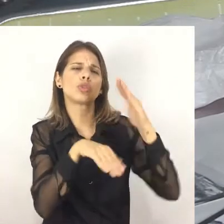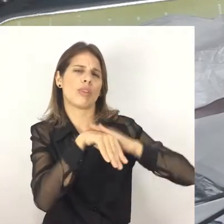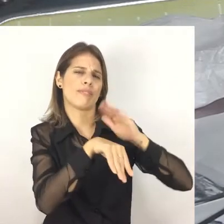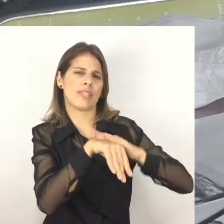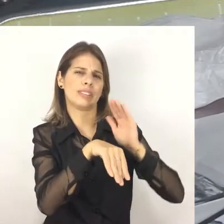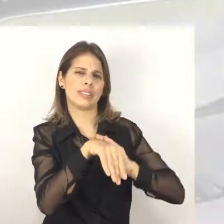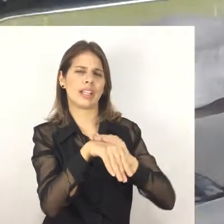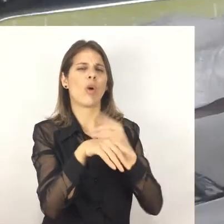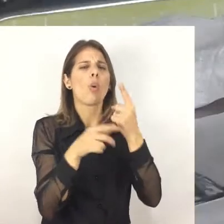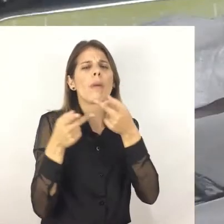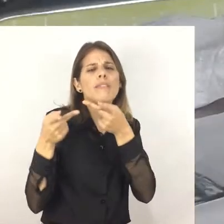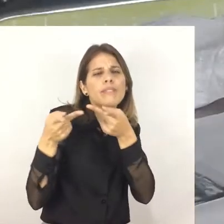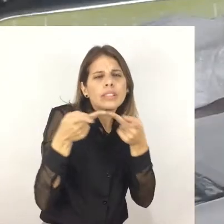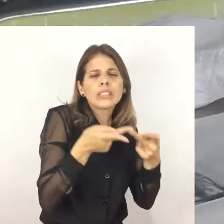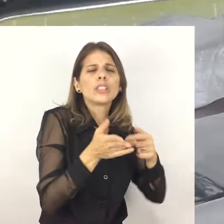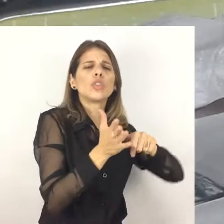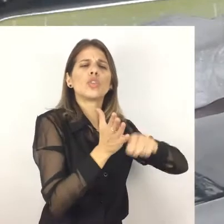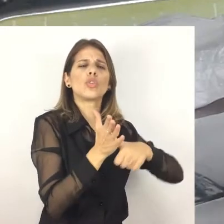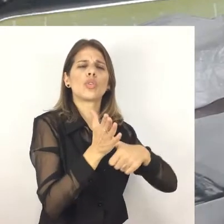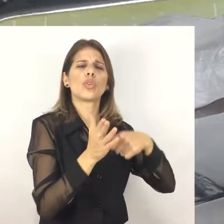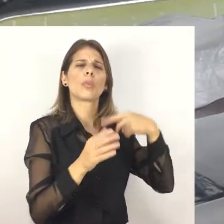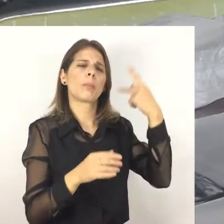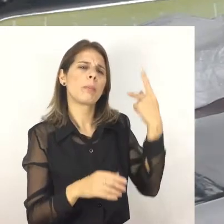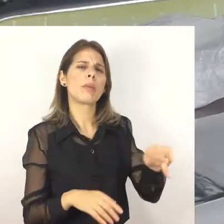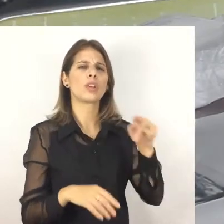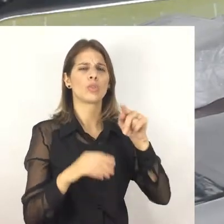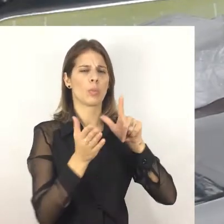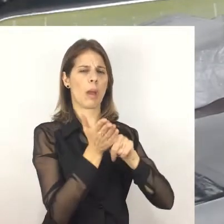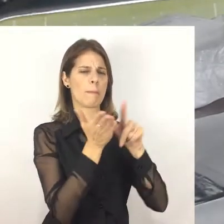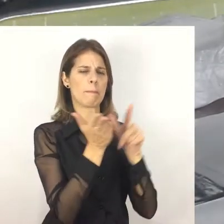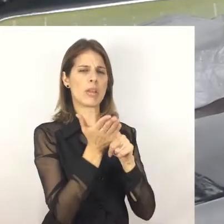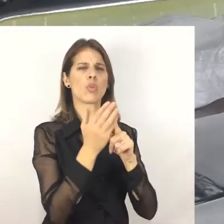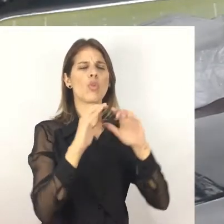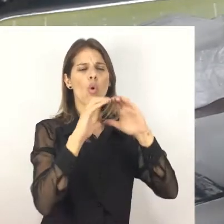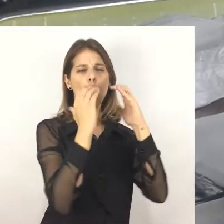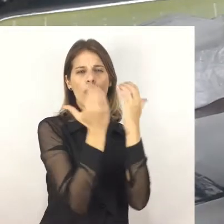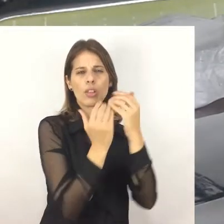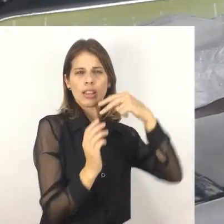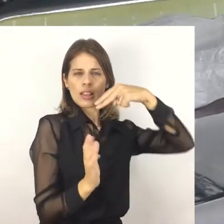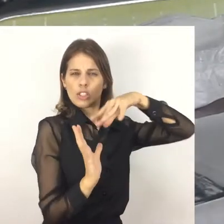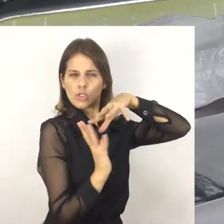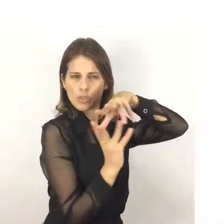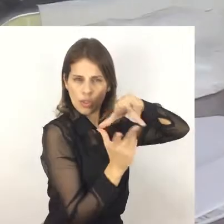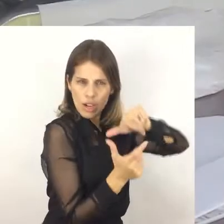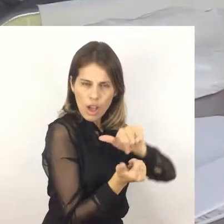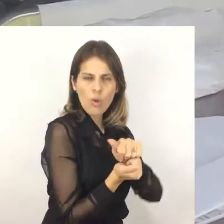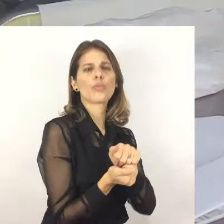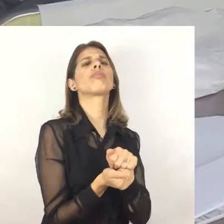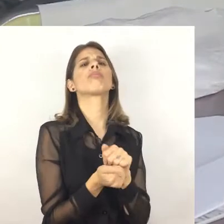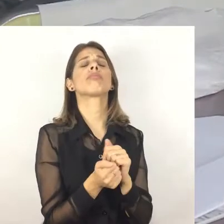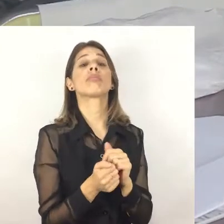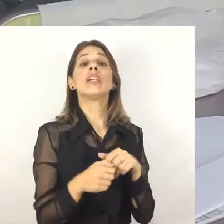moravam também. Foram fotos que eu me fotografei enrolada numa bandeira do Brasil, toda amarrada, e